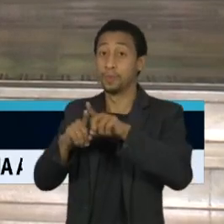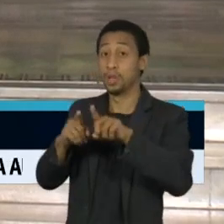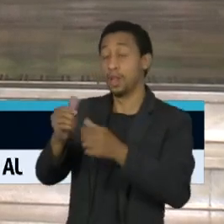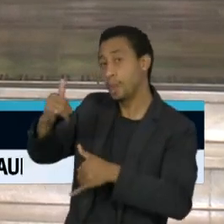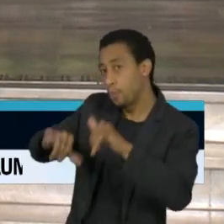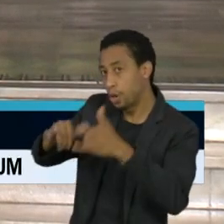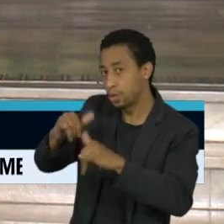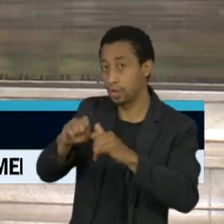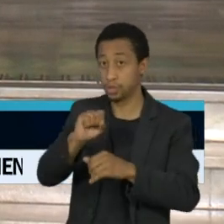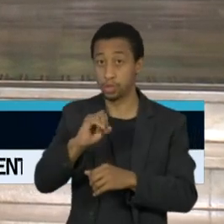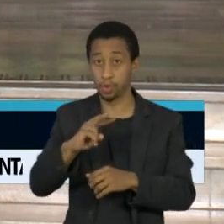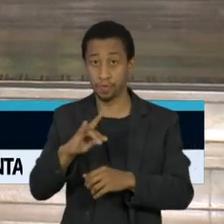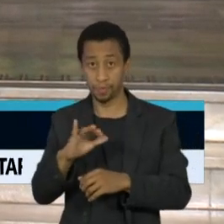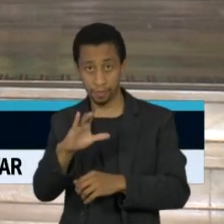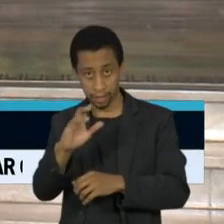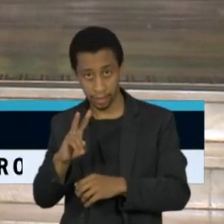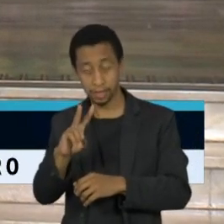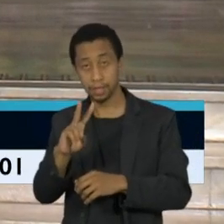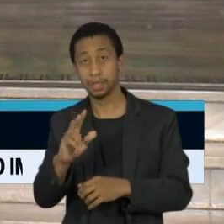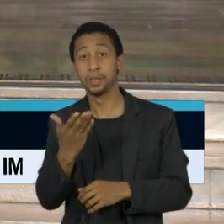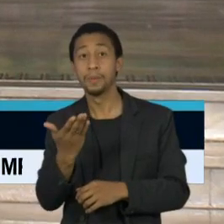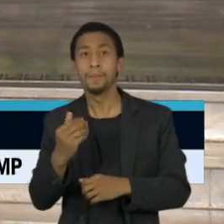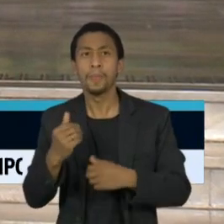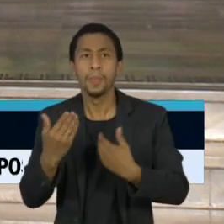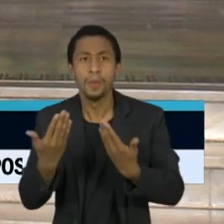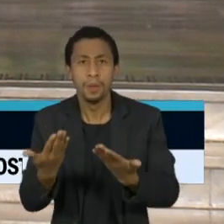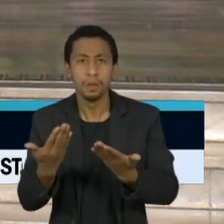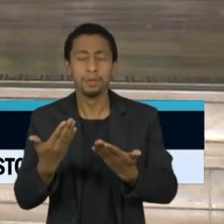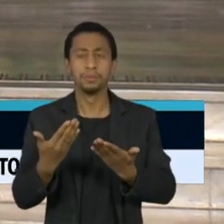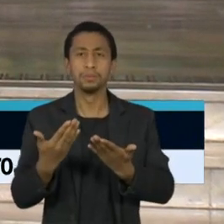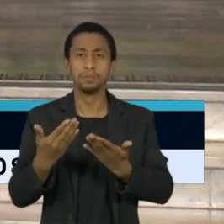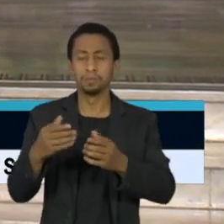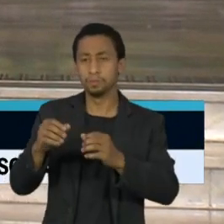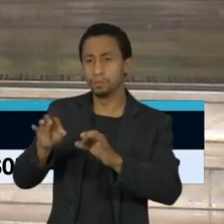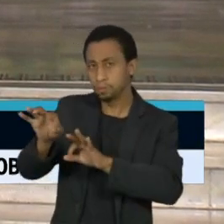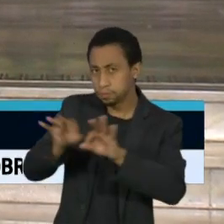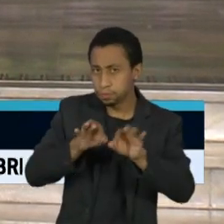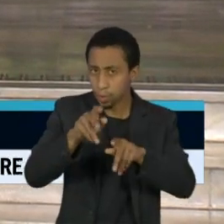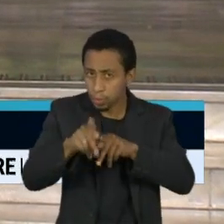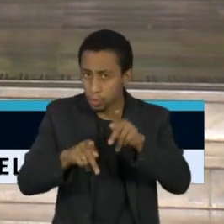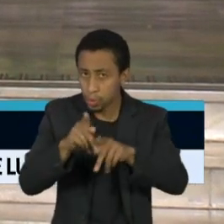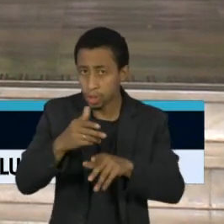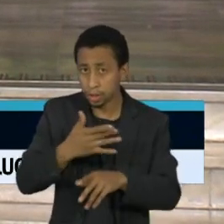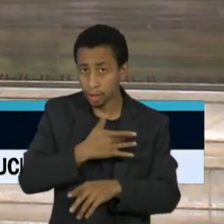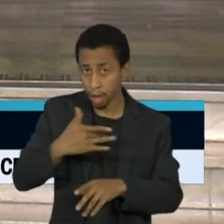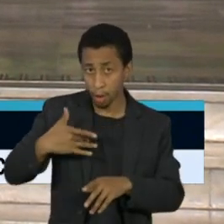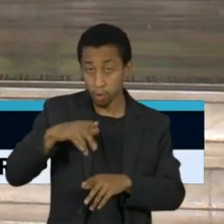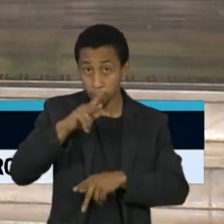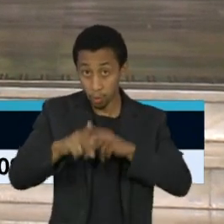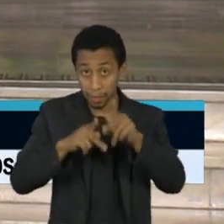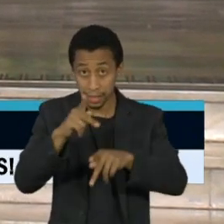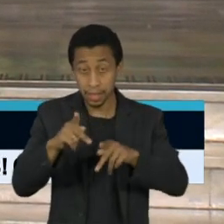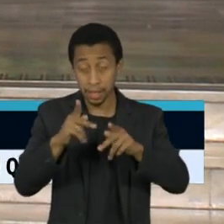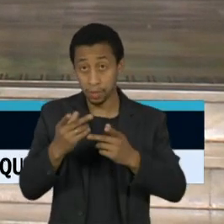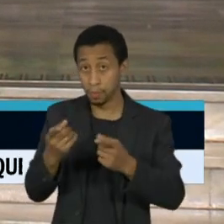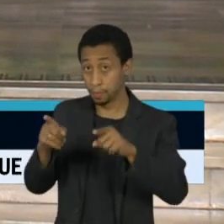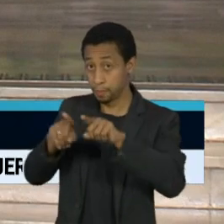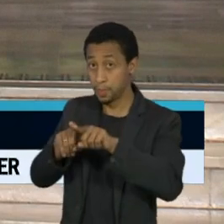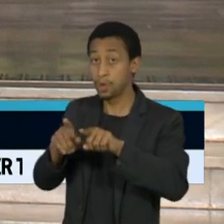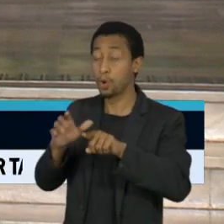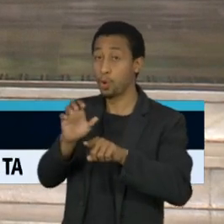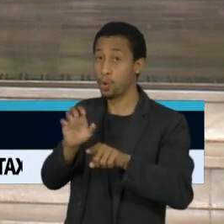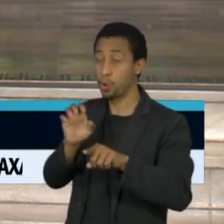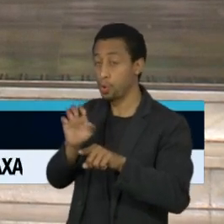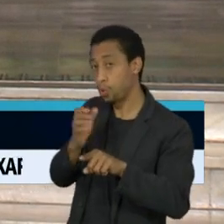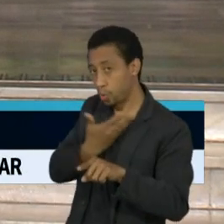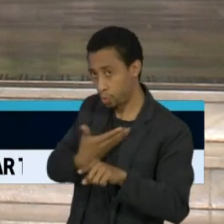Havendo uma visão republicana de prioridade para a saúde dos brasileiros por parte do governo federal e do Ministério da Saúde,